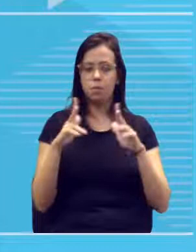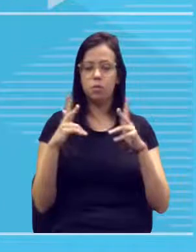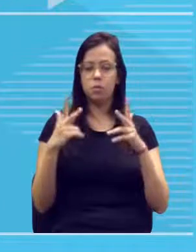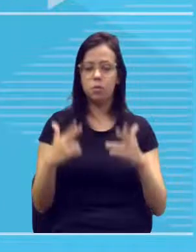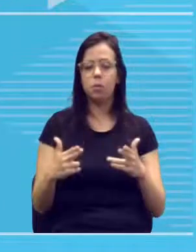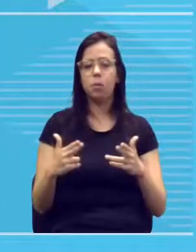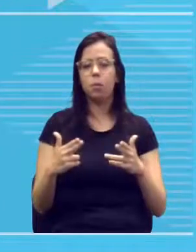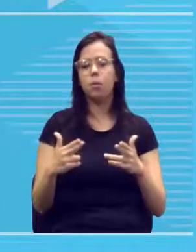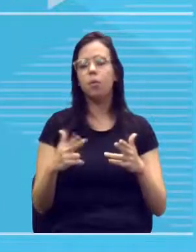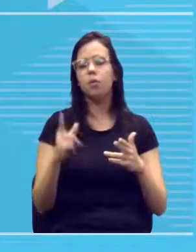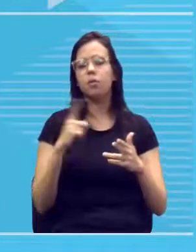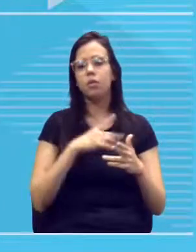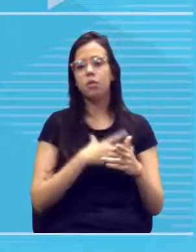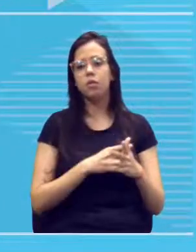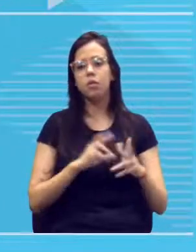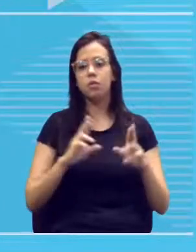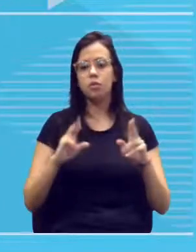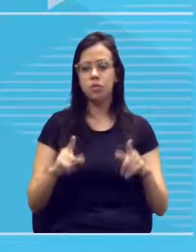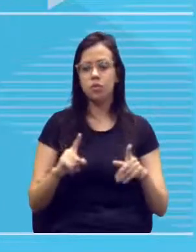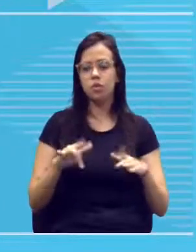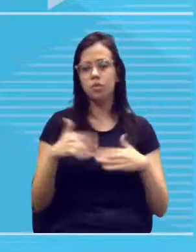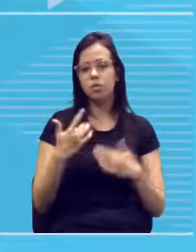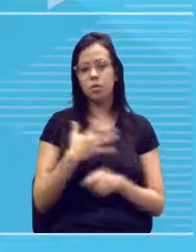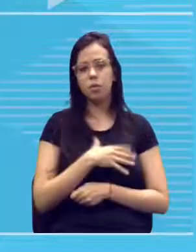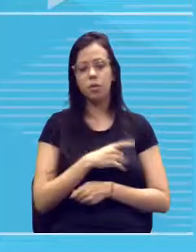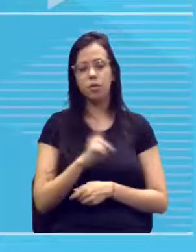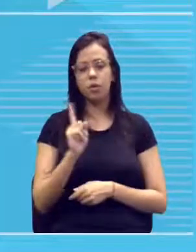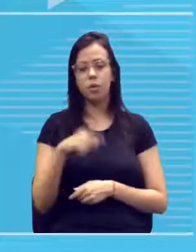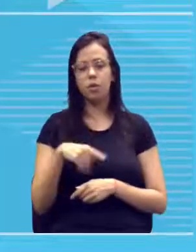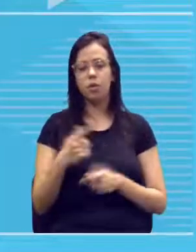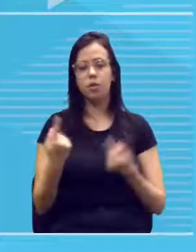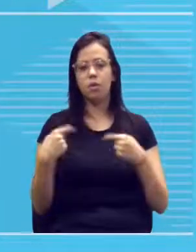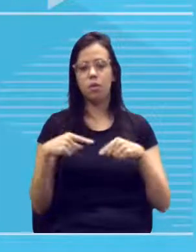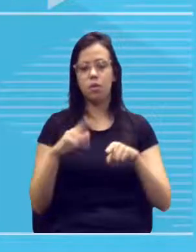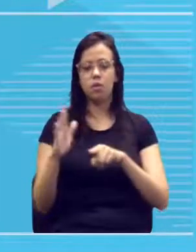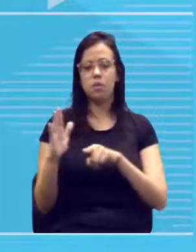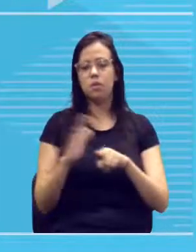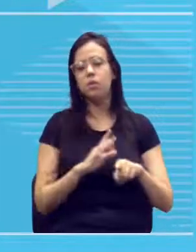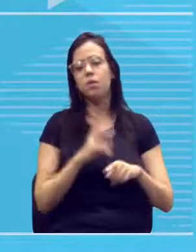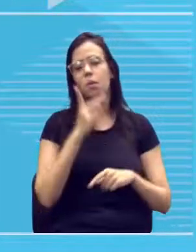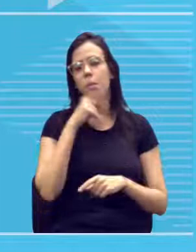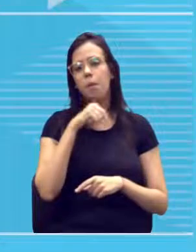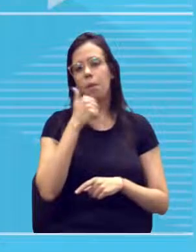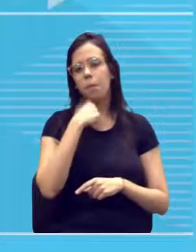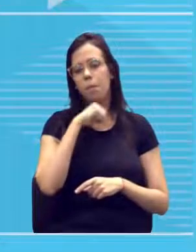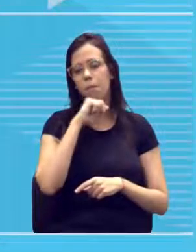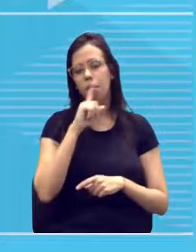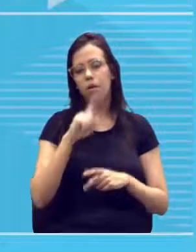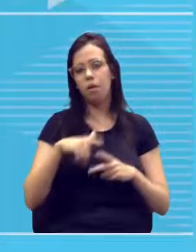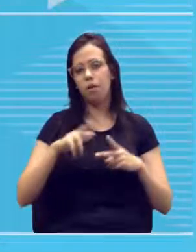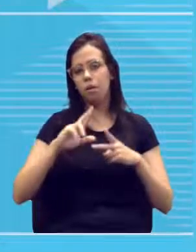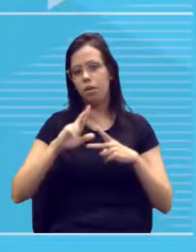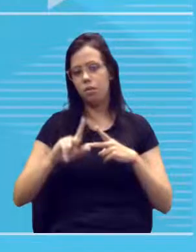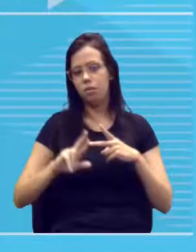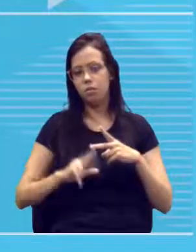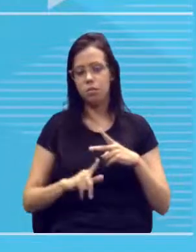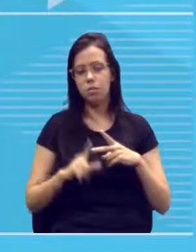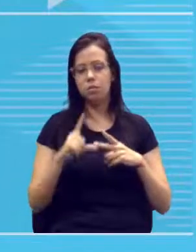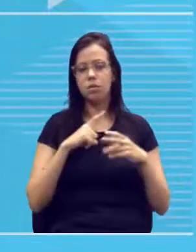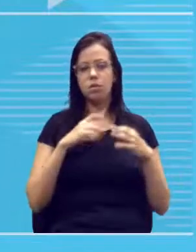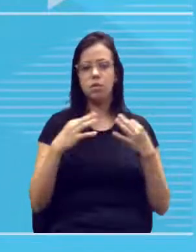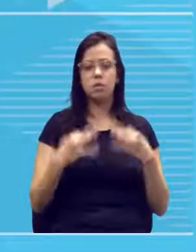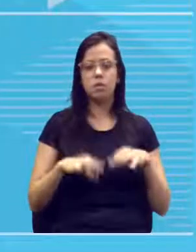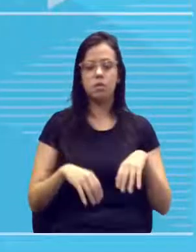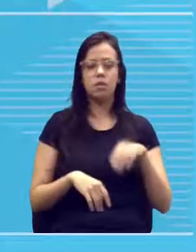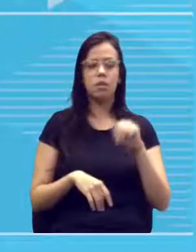diferente, o que acontece? O filho é recessivo e os pais são heterozigotos. Então, eu tenho certeza do A e tenho certeza